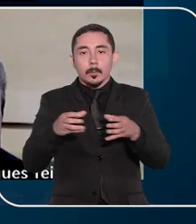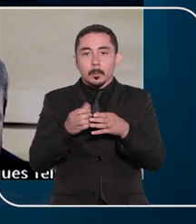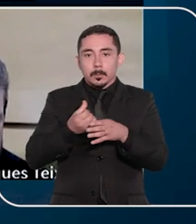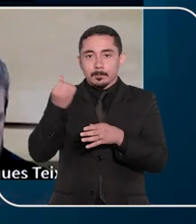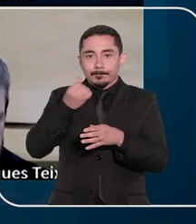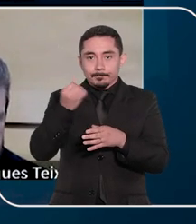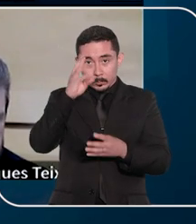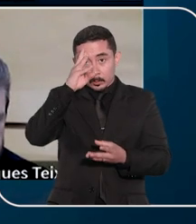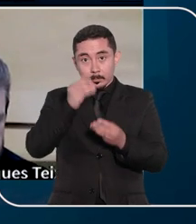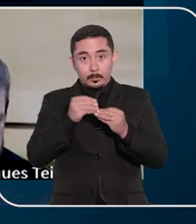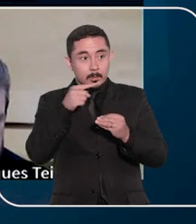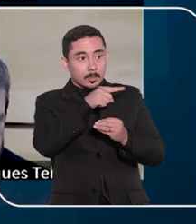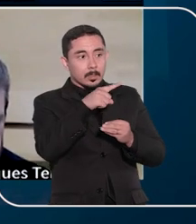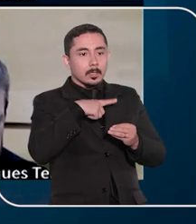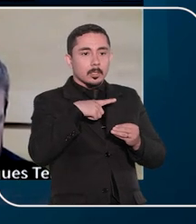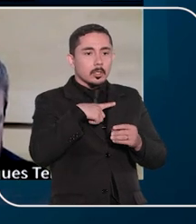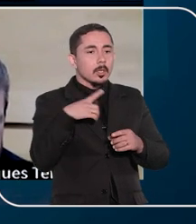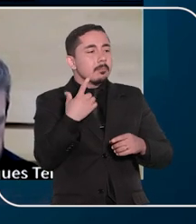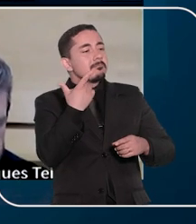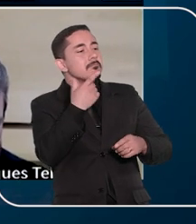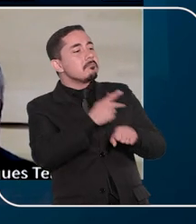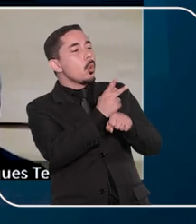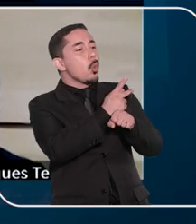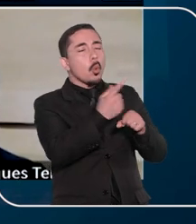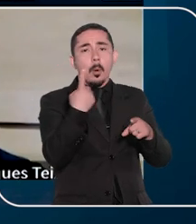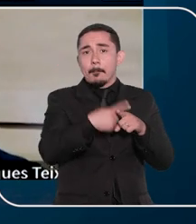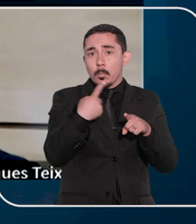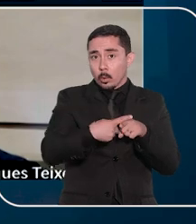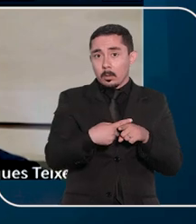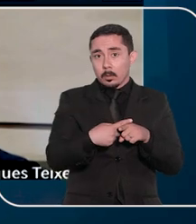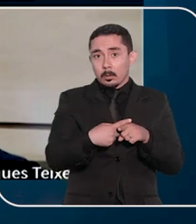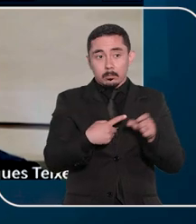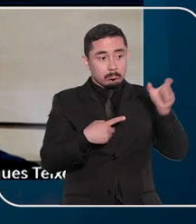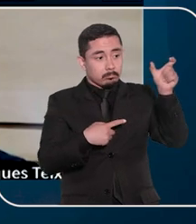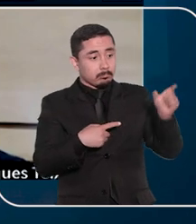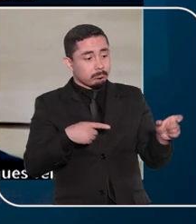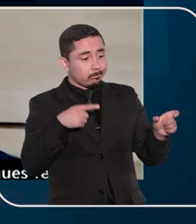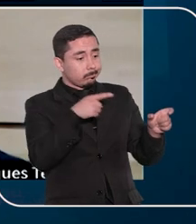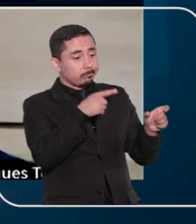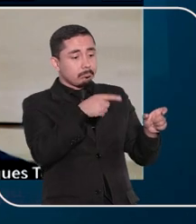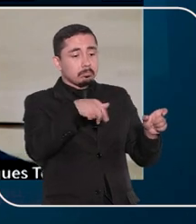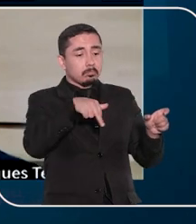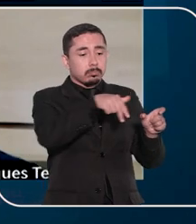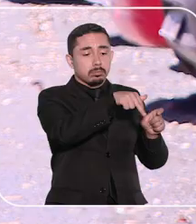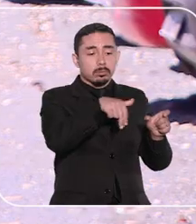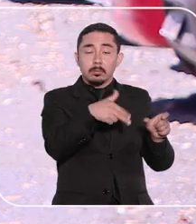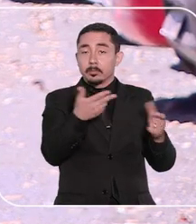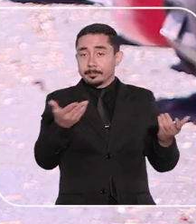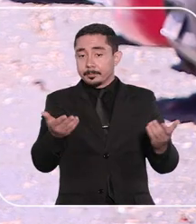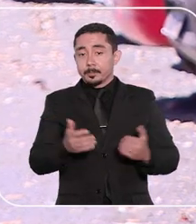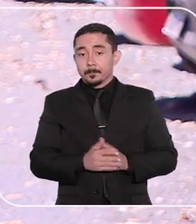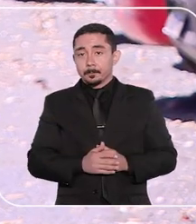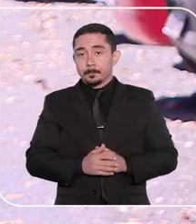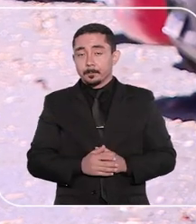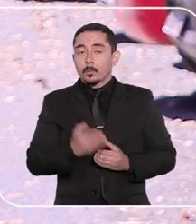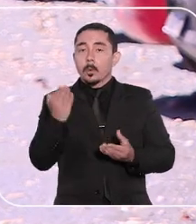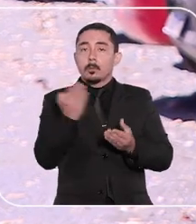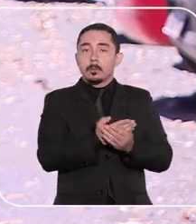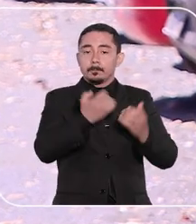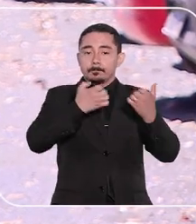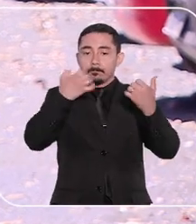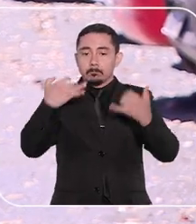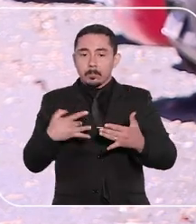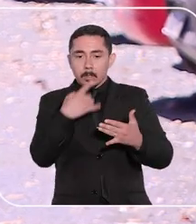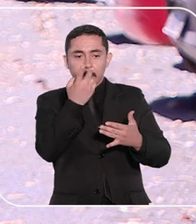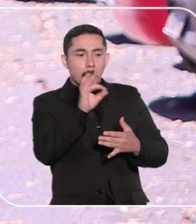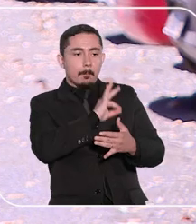entendeu que não houve comprovação de fundadas razões para abordagem policial de um acusado em via pública. De acordo com o processo, durante